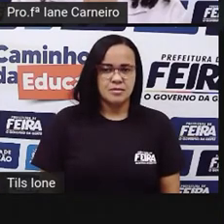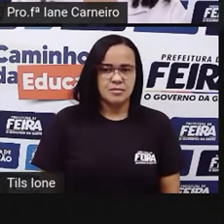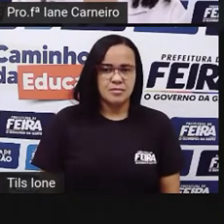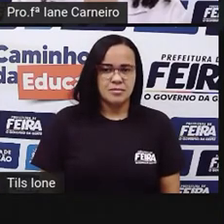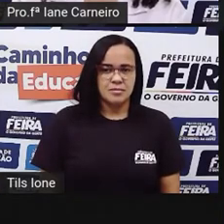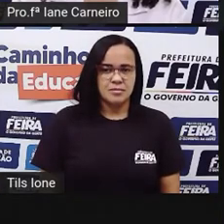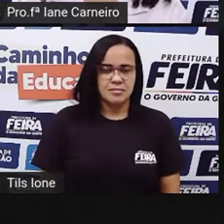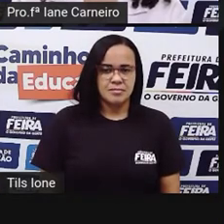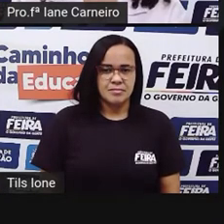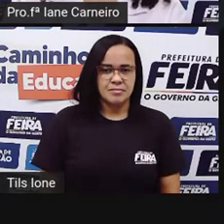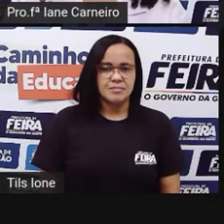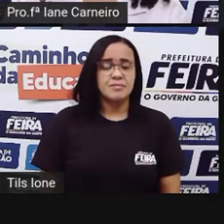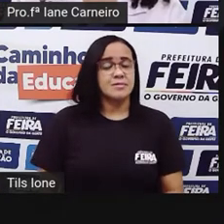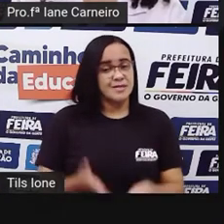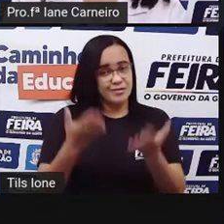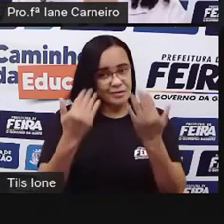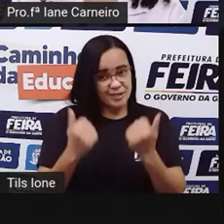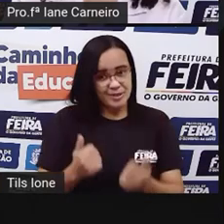Prontinho. Vamos lá.